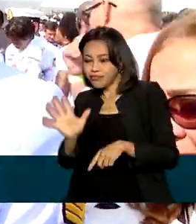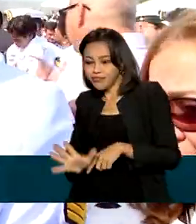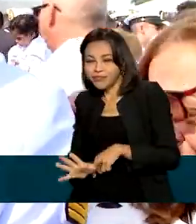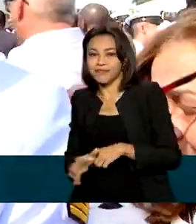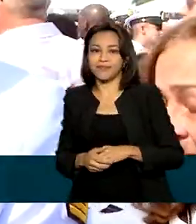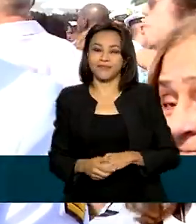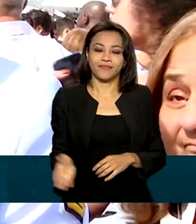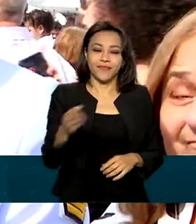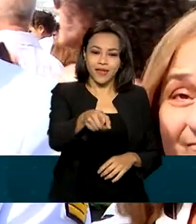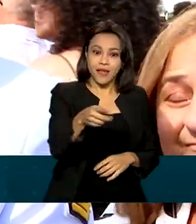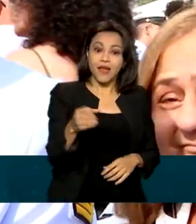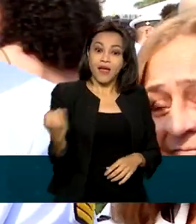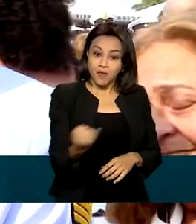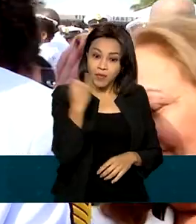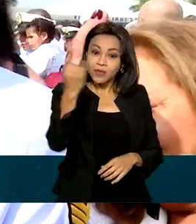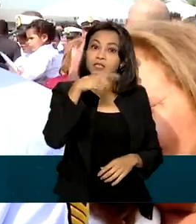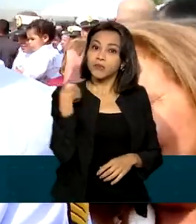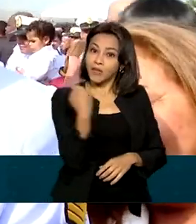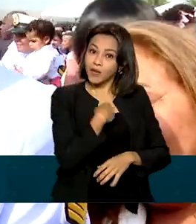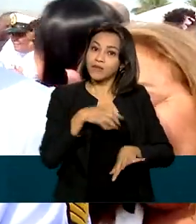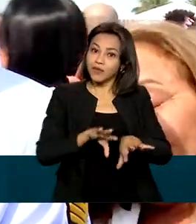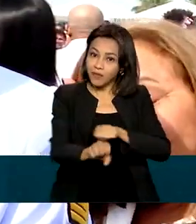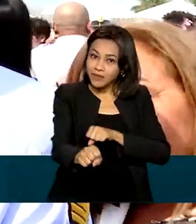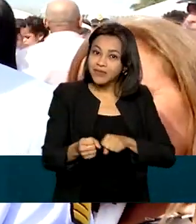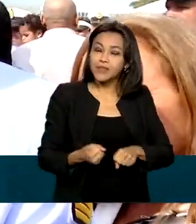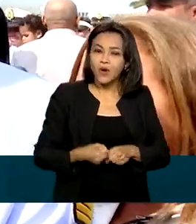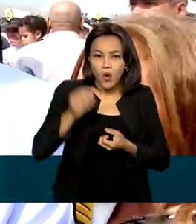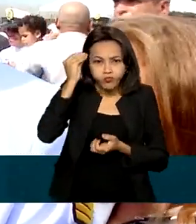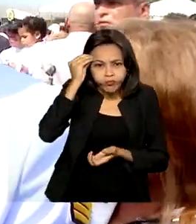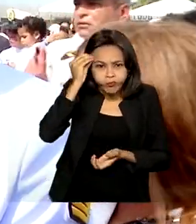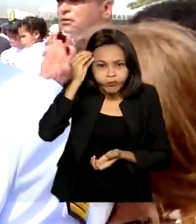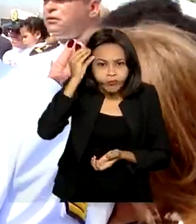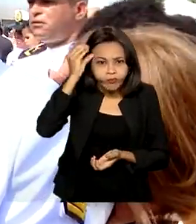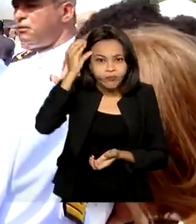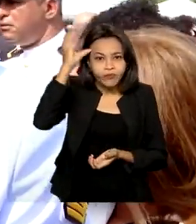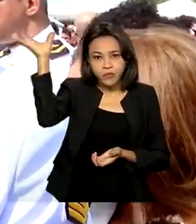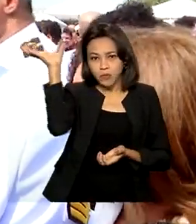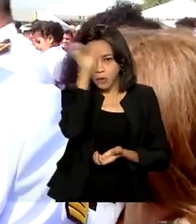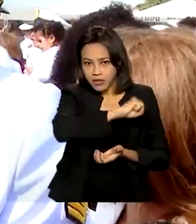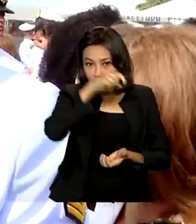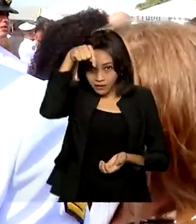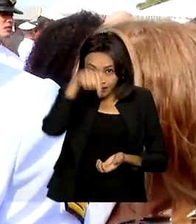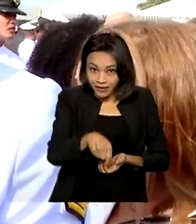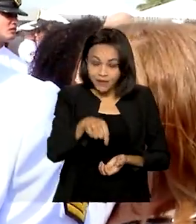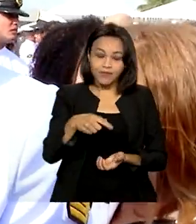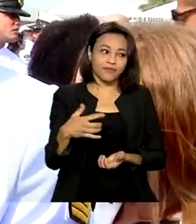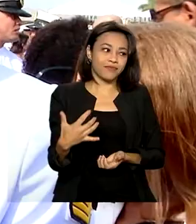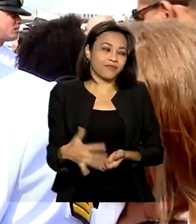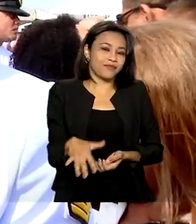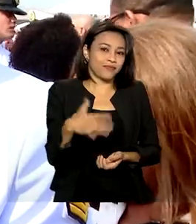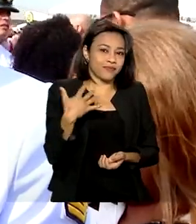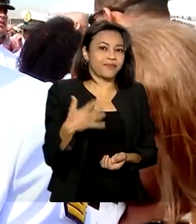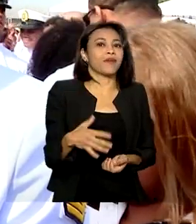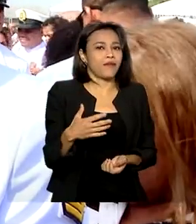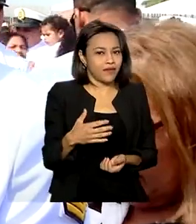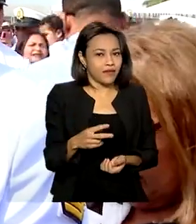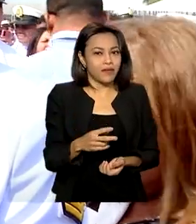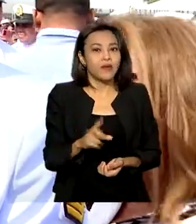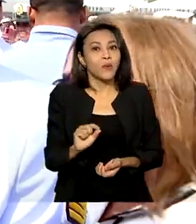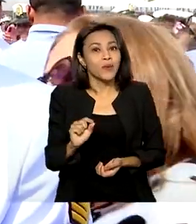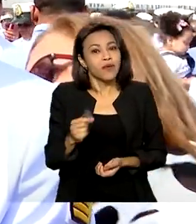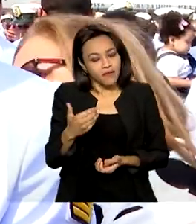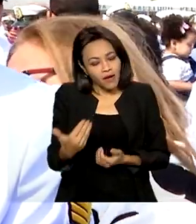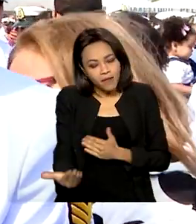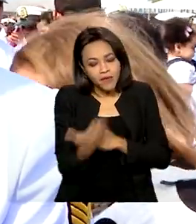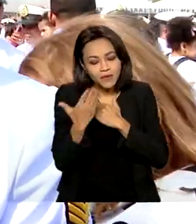a nossa carreira. E o conhecimento adquirido aqui no CIA contará muito para minhas